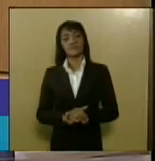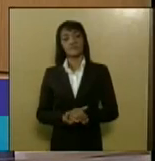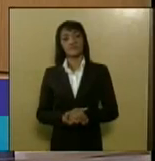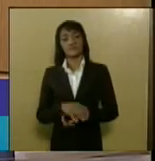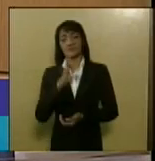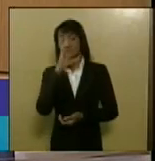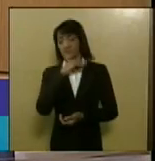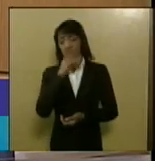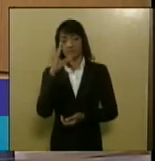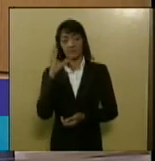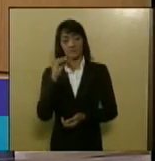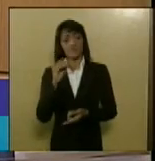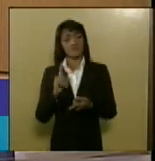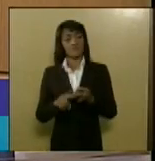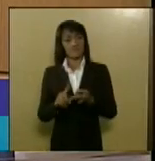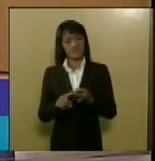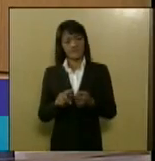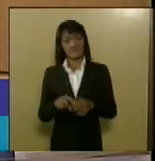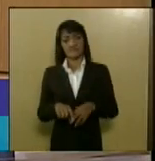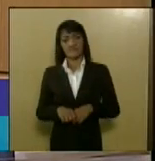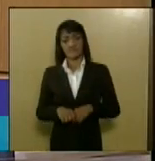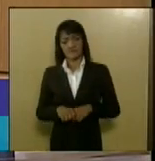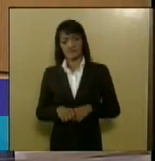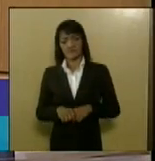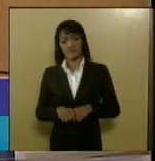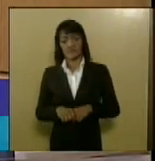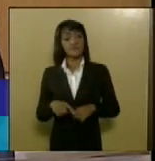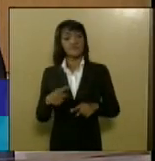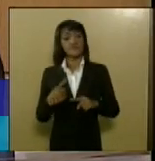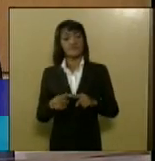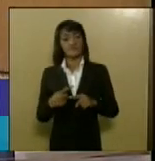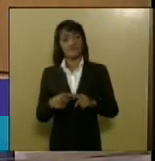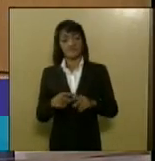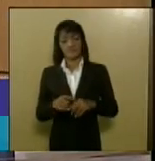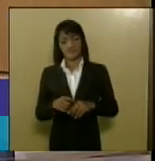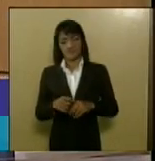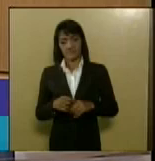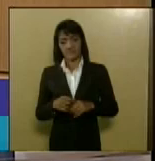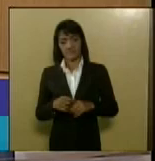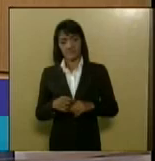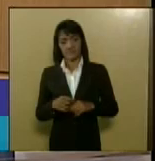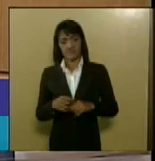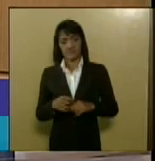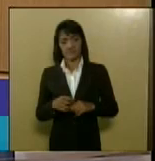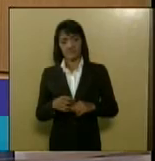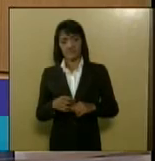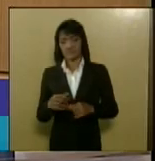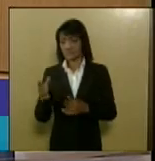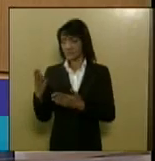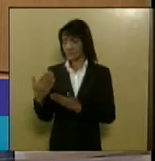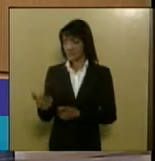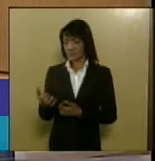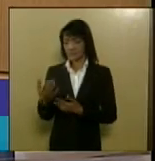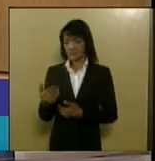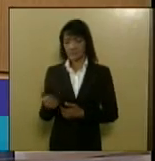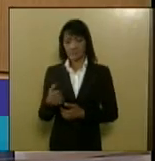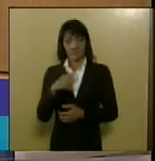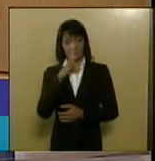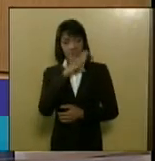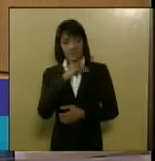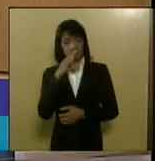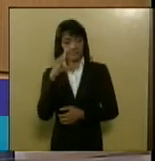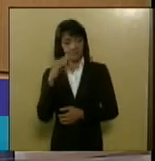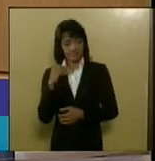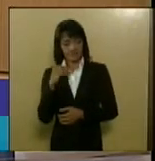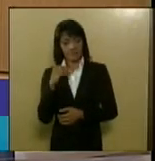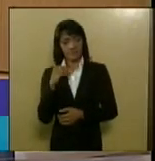adolescentes porque nessa faixa etária os jovens os adolescentes